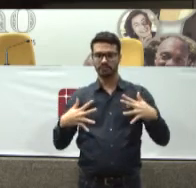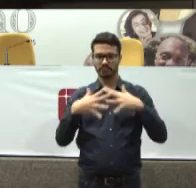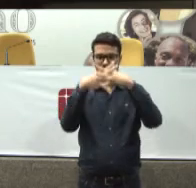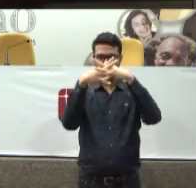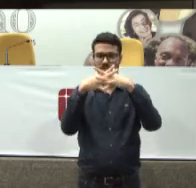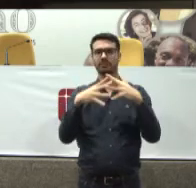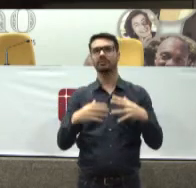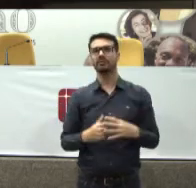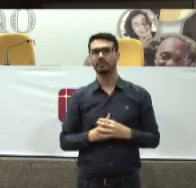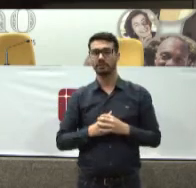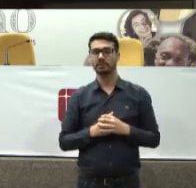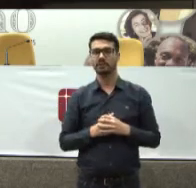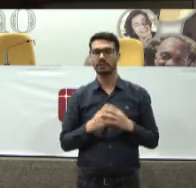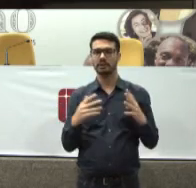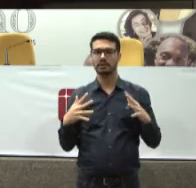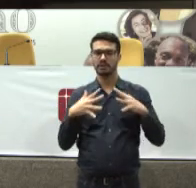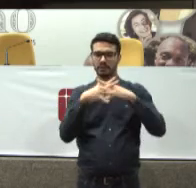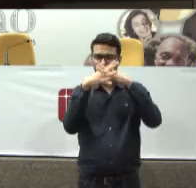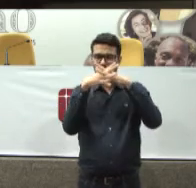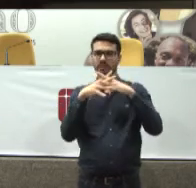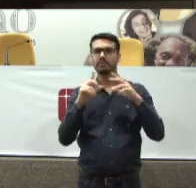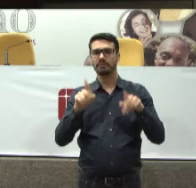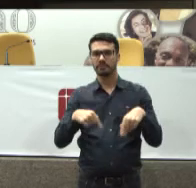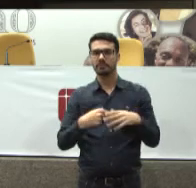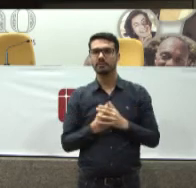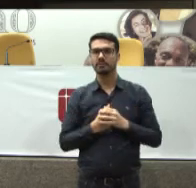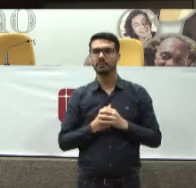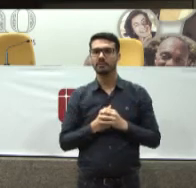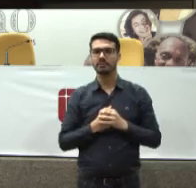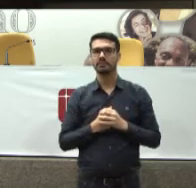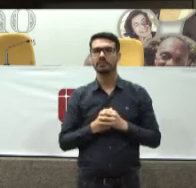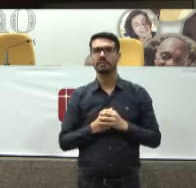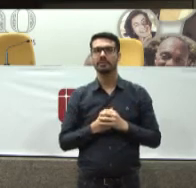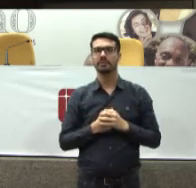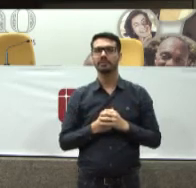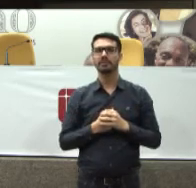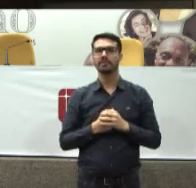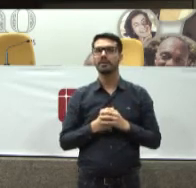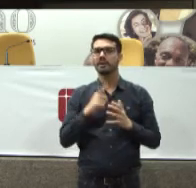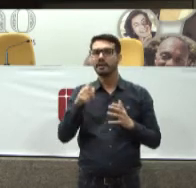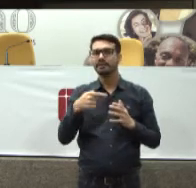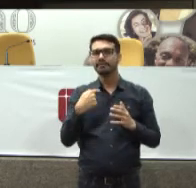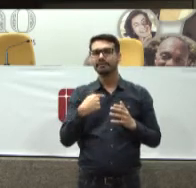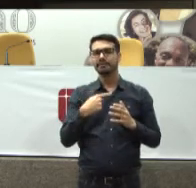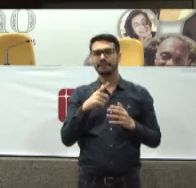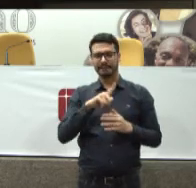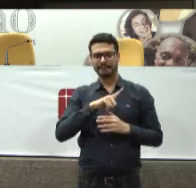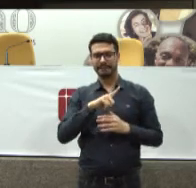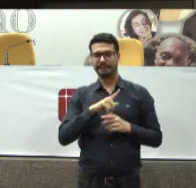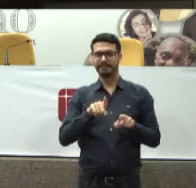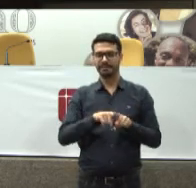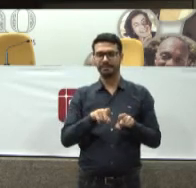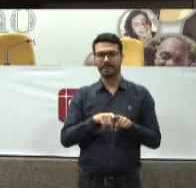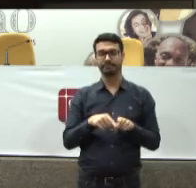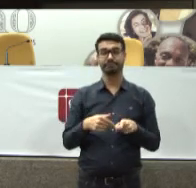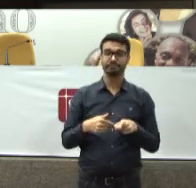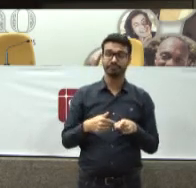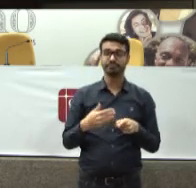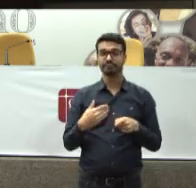poderia chamar assim Uma contradição Um paradoxo Ou se for Um pouquinho mais ousados Uma hipocrisia institucional